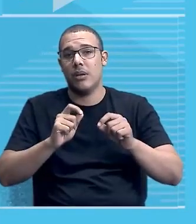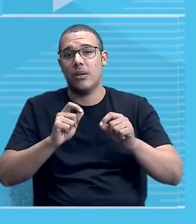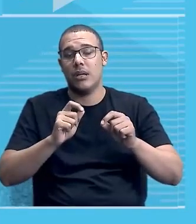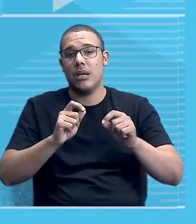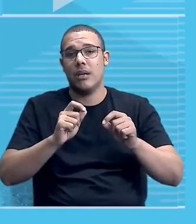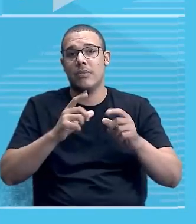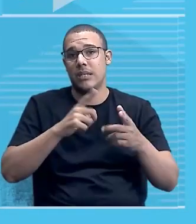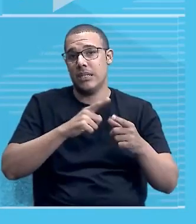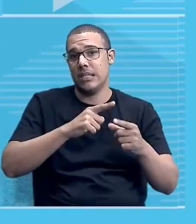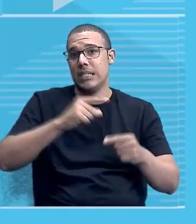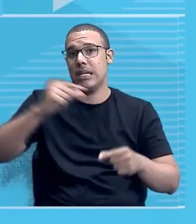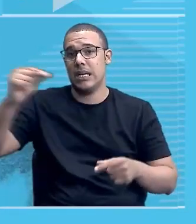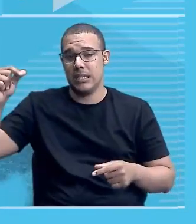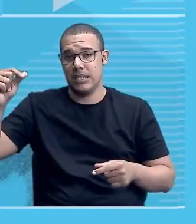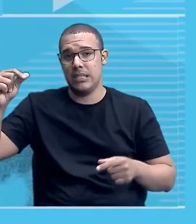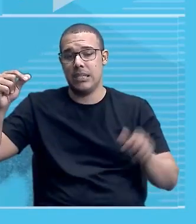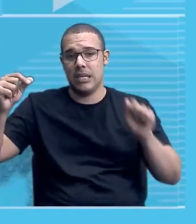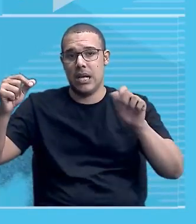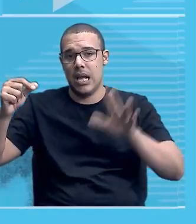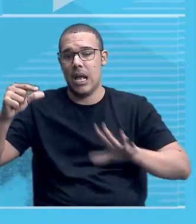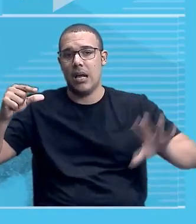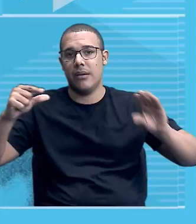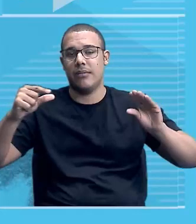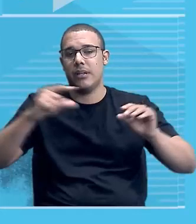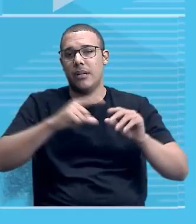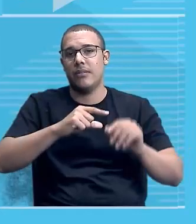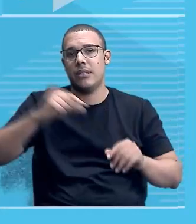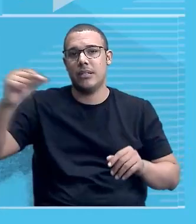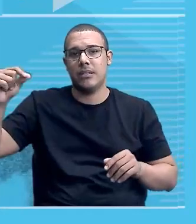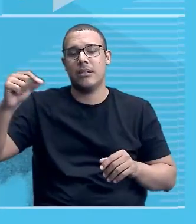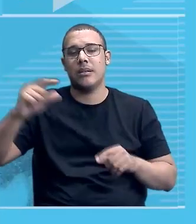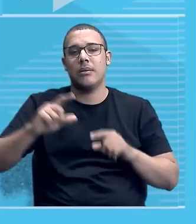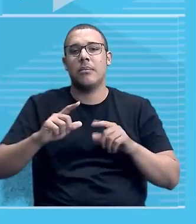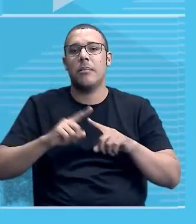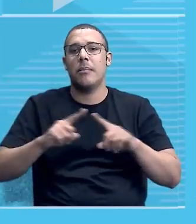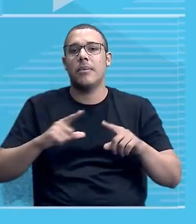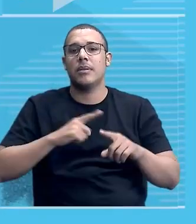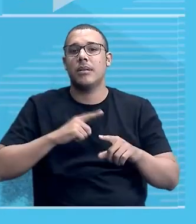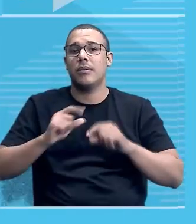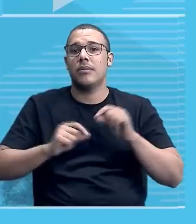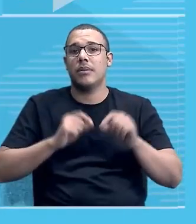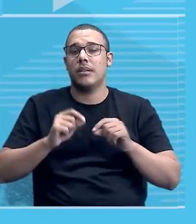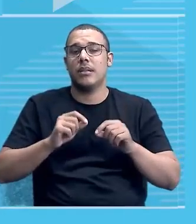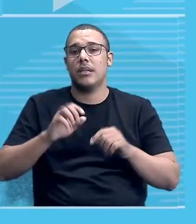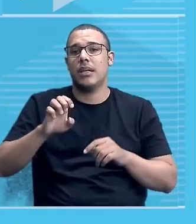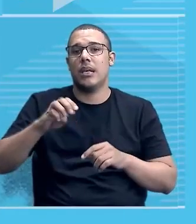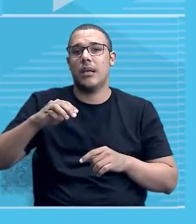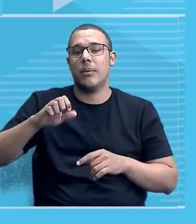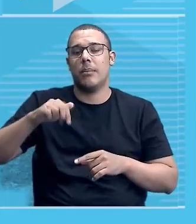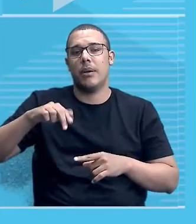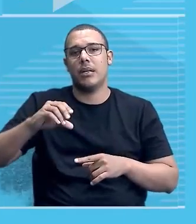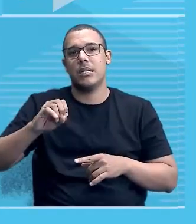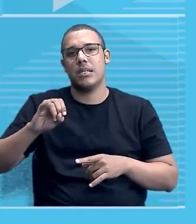abandonaram a África. Mas não foi isso, não. O que houve mesmo foi a emancipação. Quando fala emancipação, já você muda o foco.